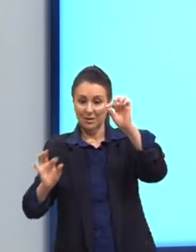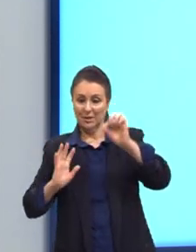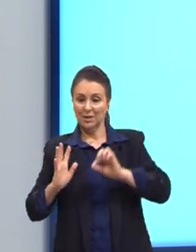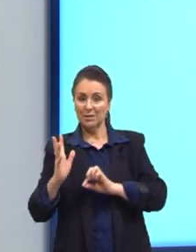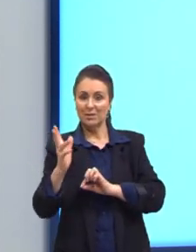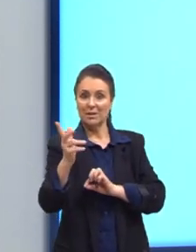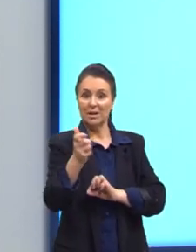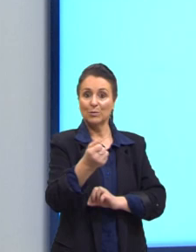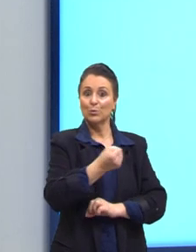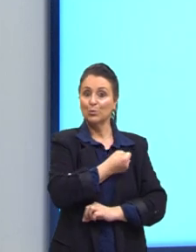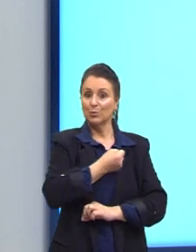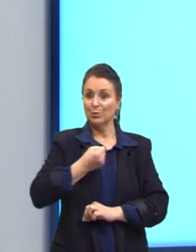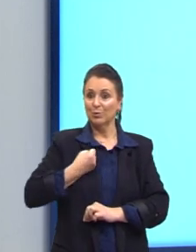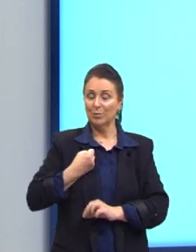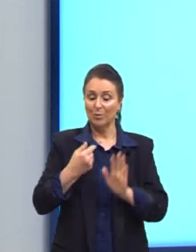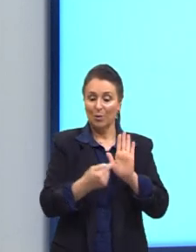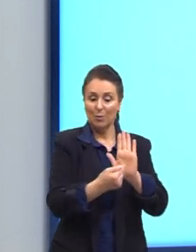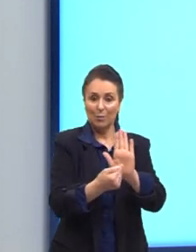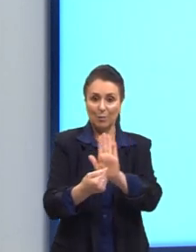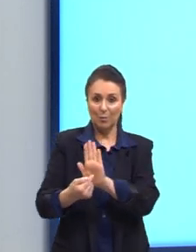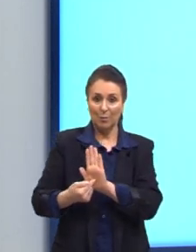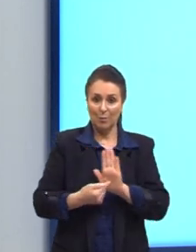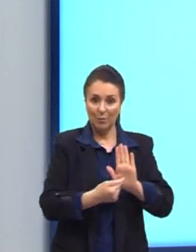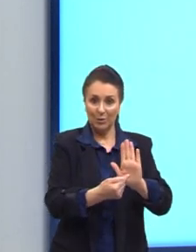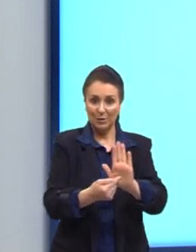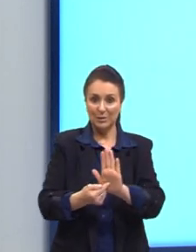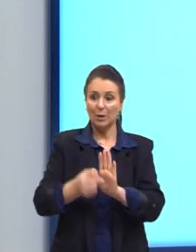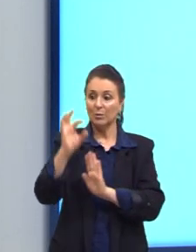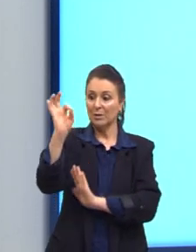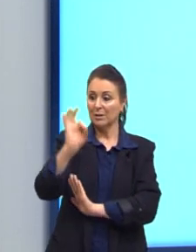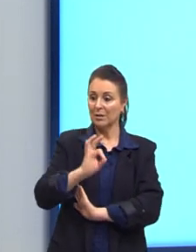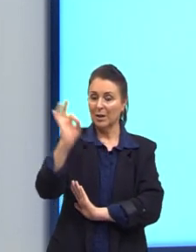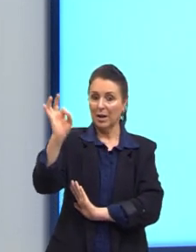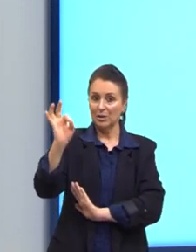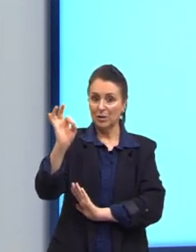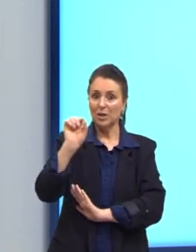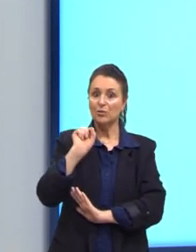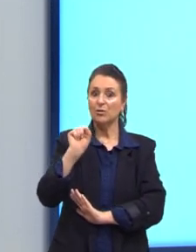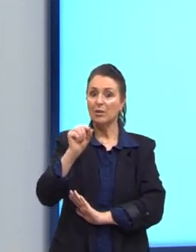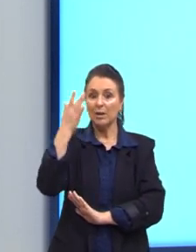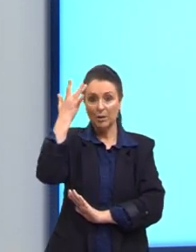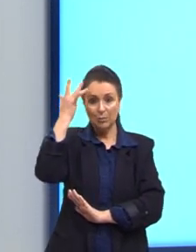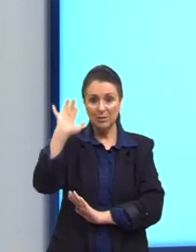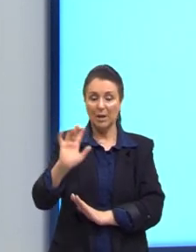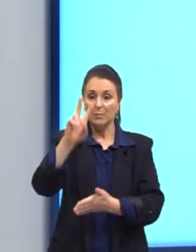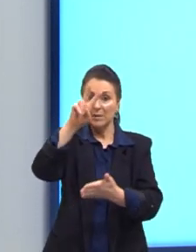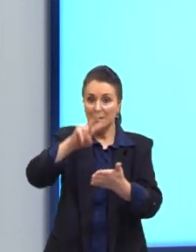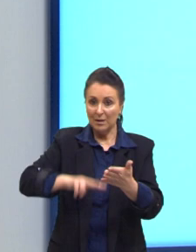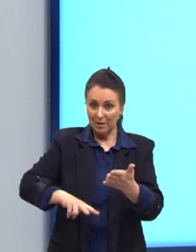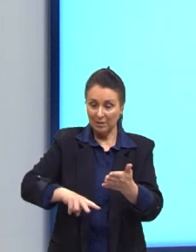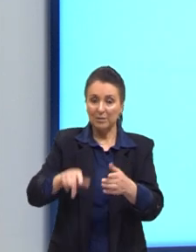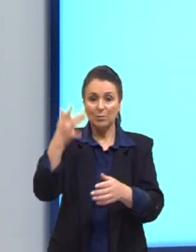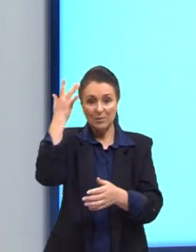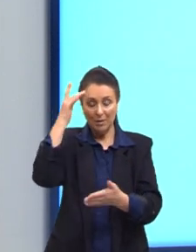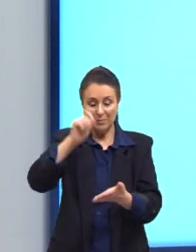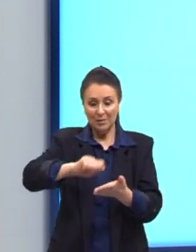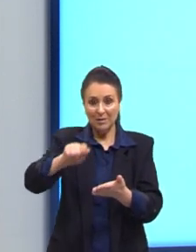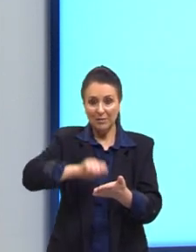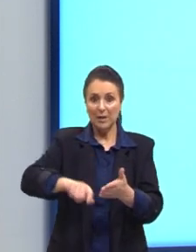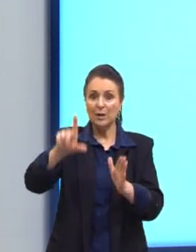numéricos, mostrando que a taxa de analfabetismo diminuiu de 56% para